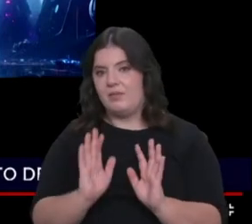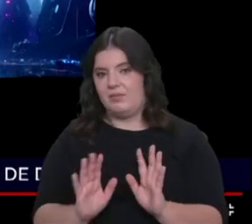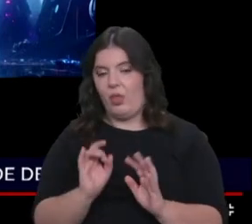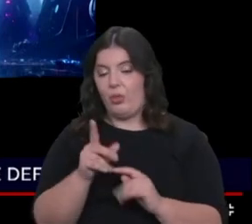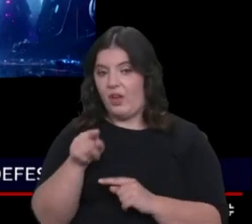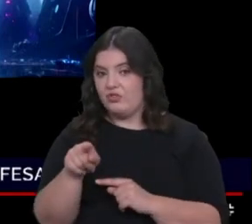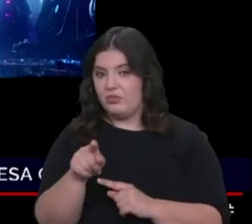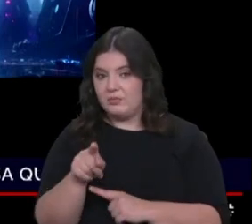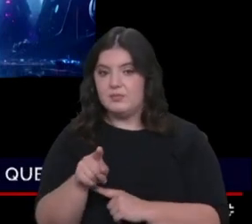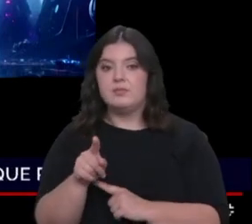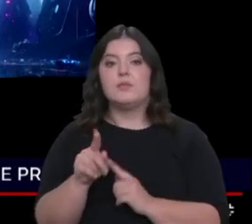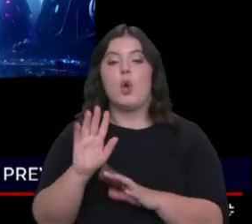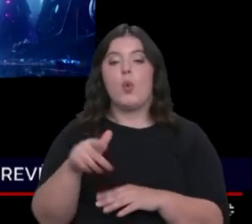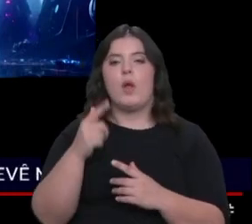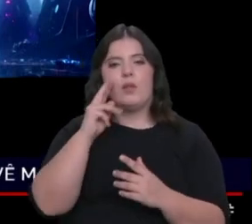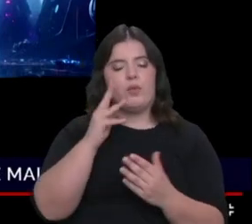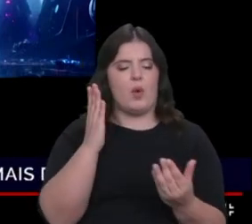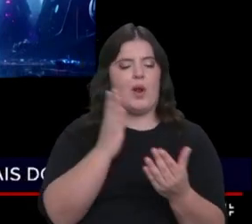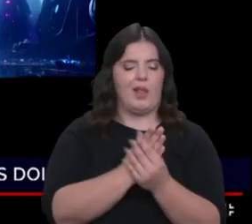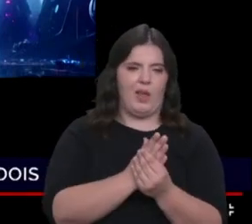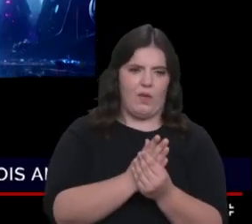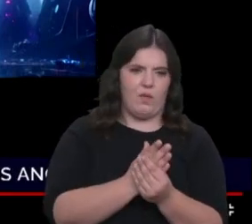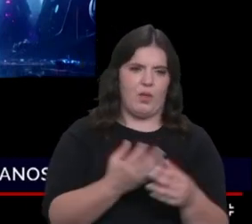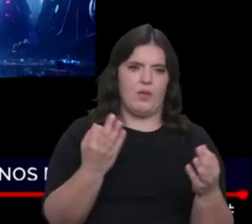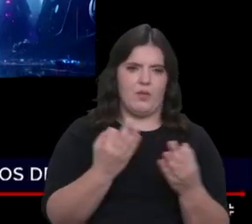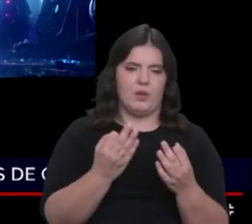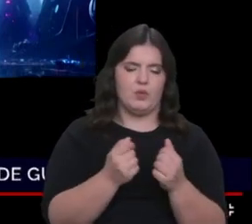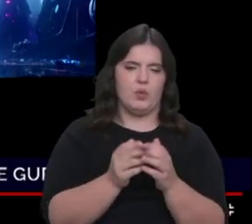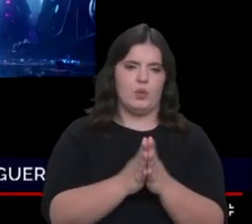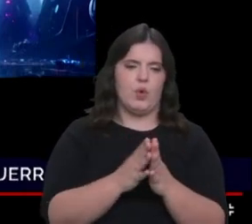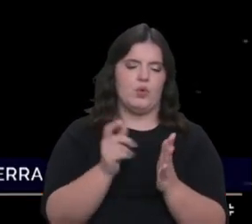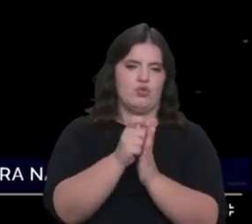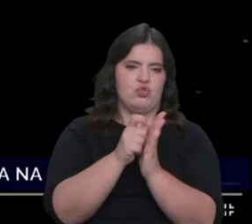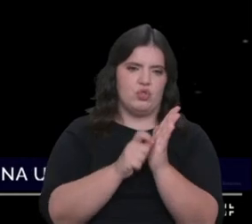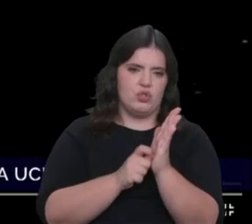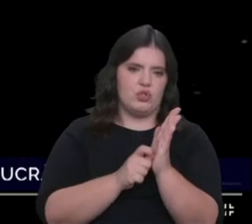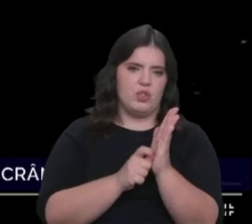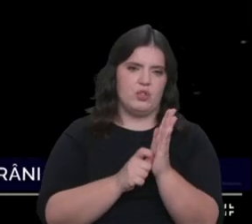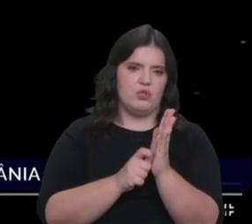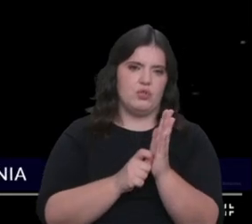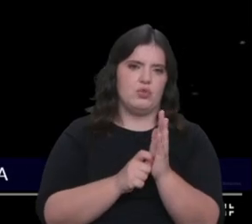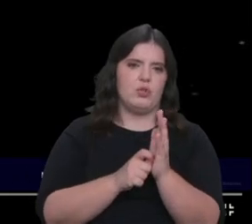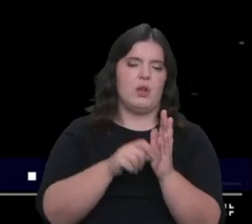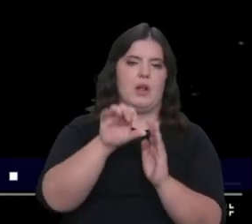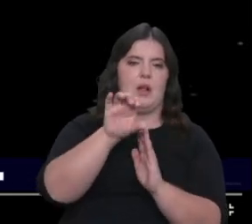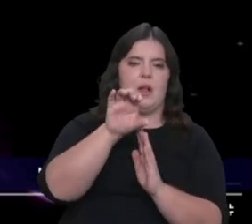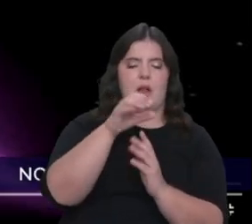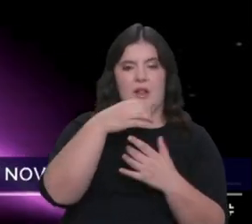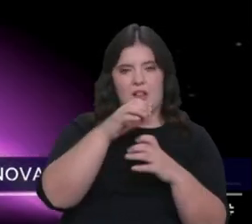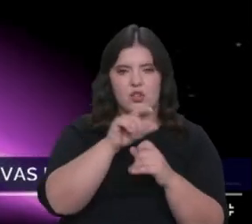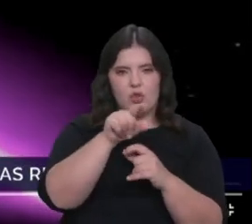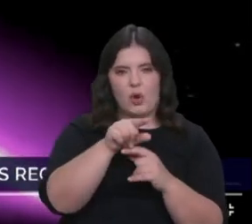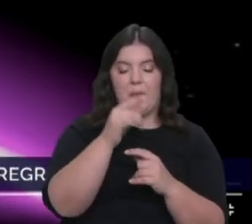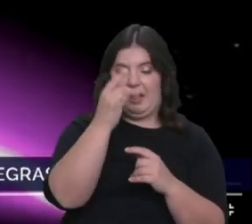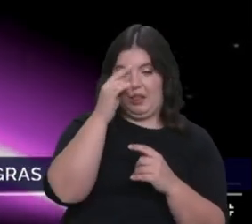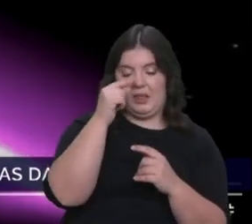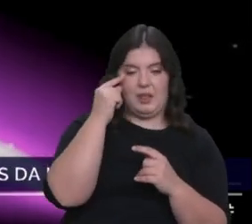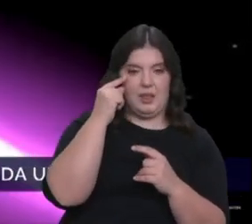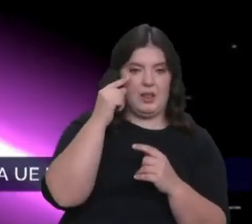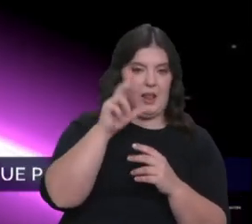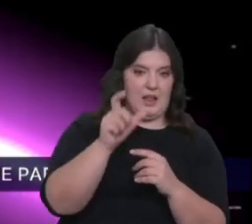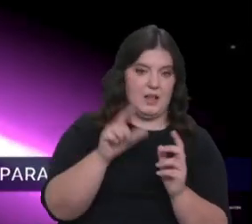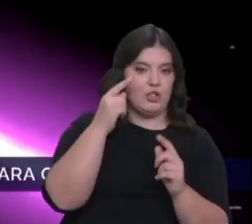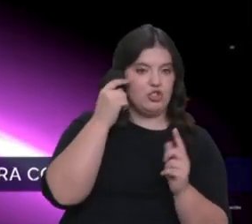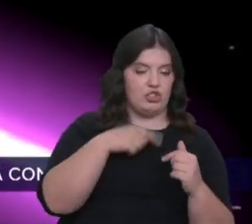estes investigadores, quando viram o arquivo, no fundo, de tudo o que foram os registros deste telescópio italiano e chinês, detectaram, de facto,